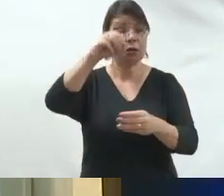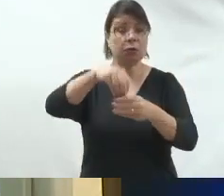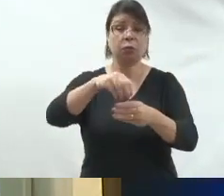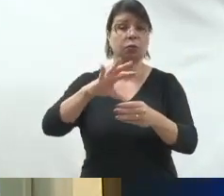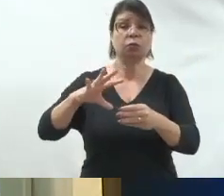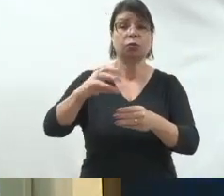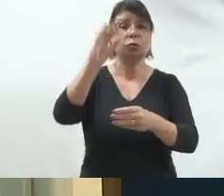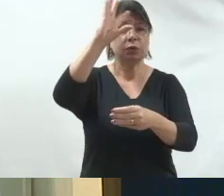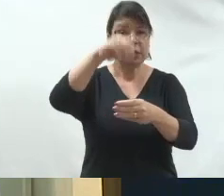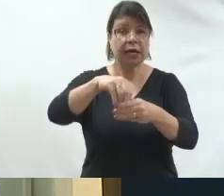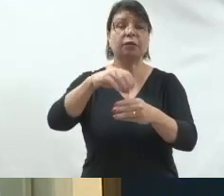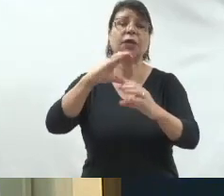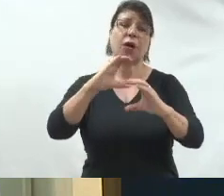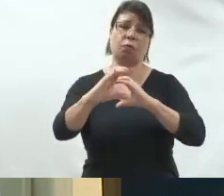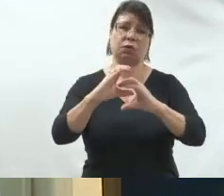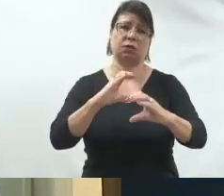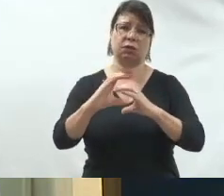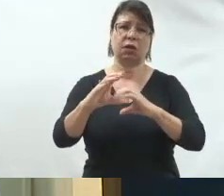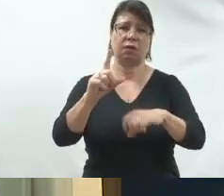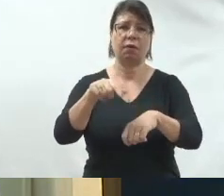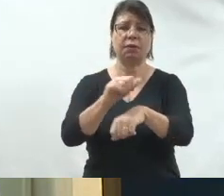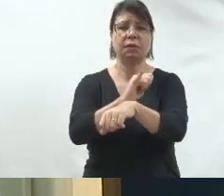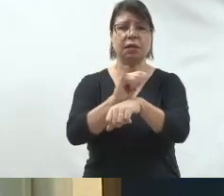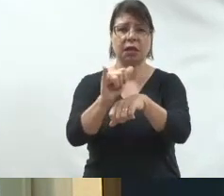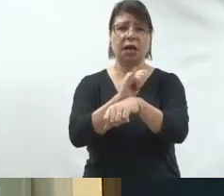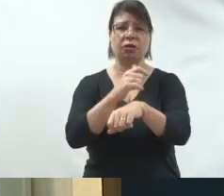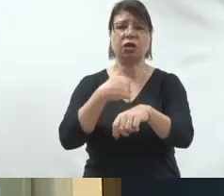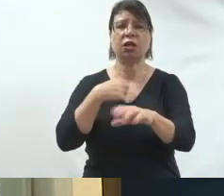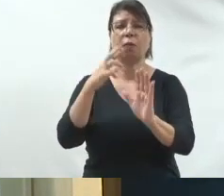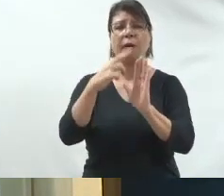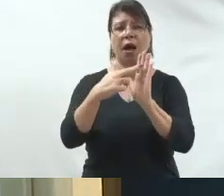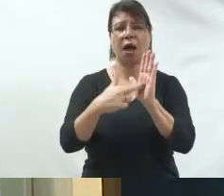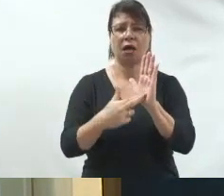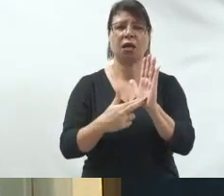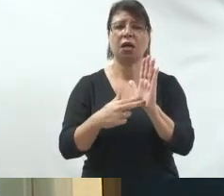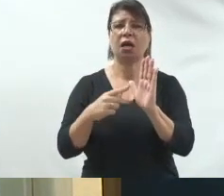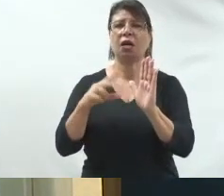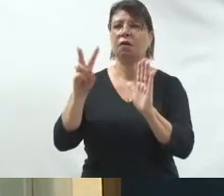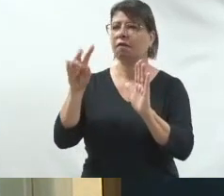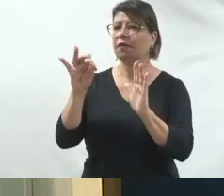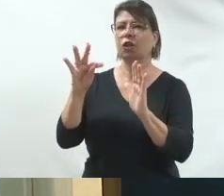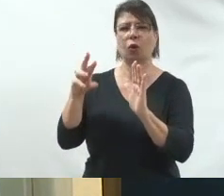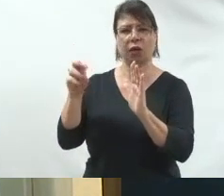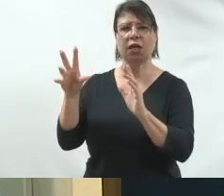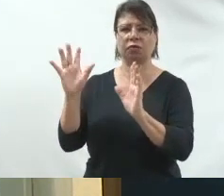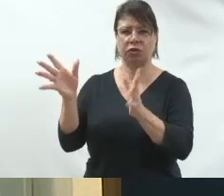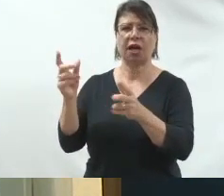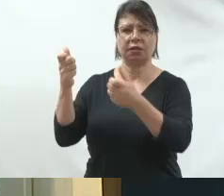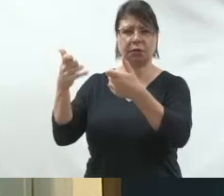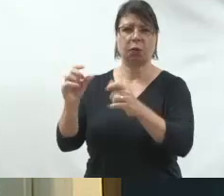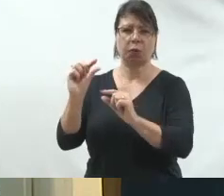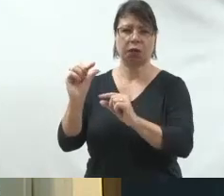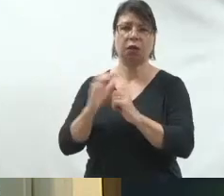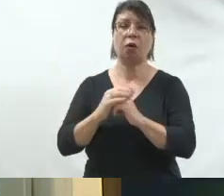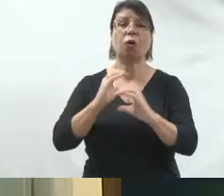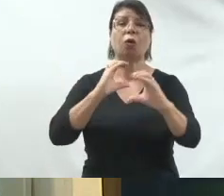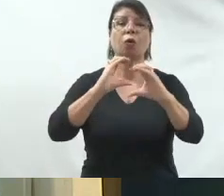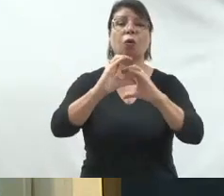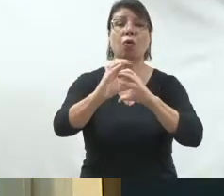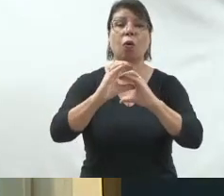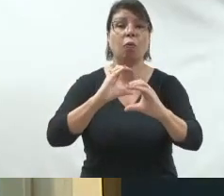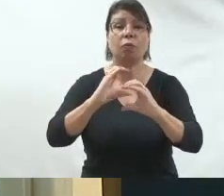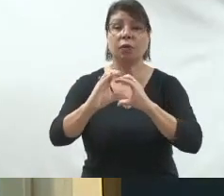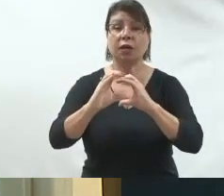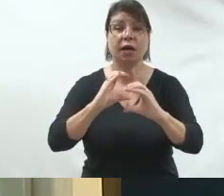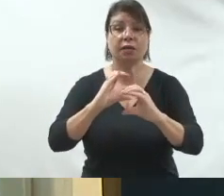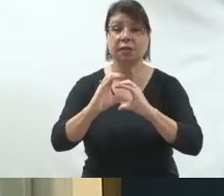Eu vou acrescer uma regrinha, o que o Vitorino já falou antes. Comunicação, quando você não tem o que dizer,